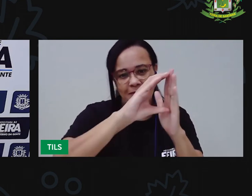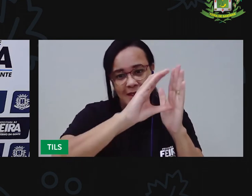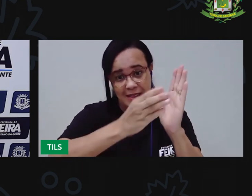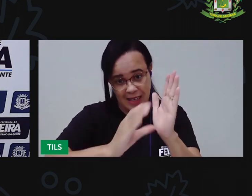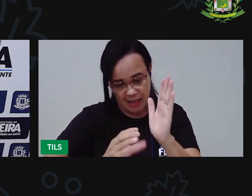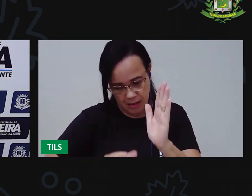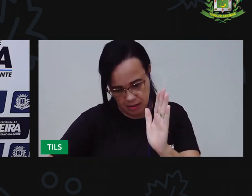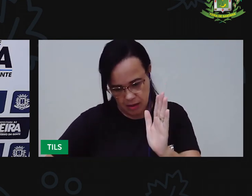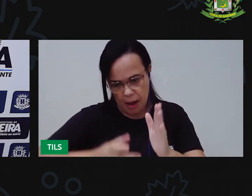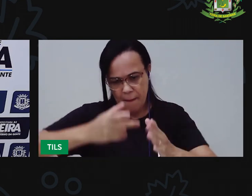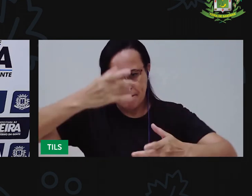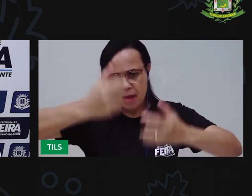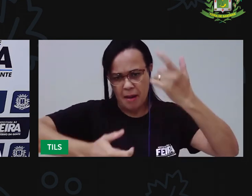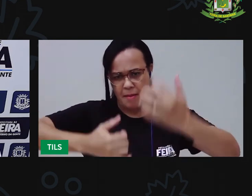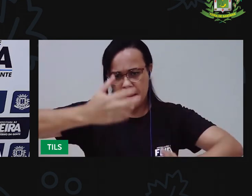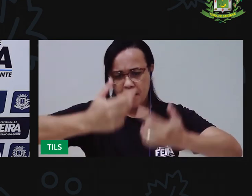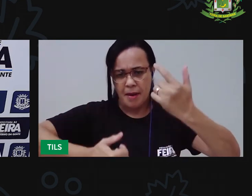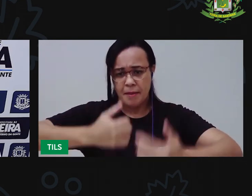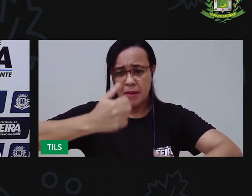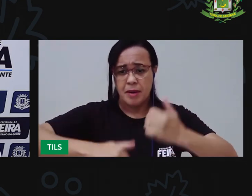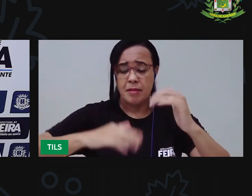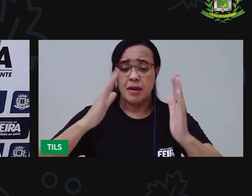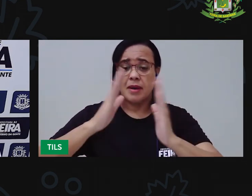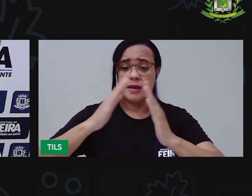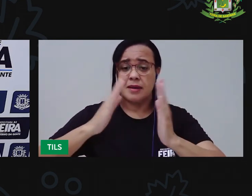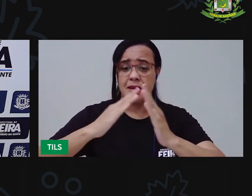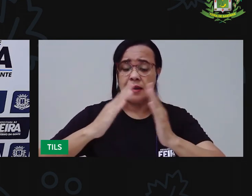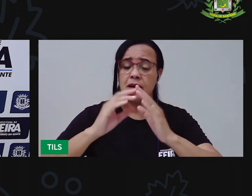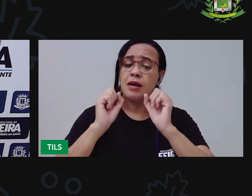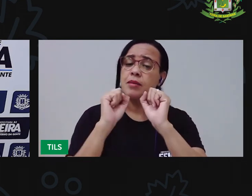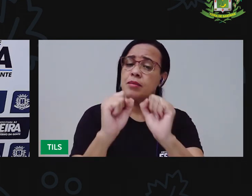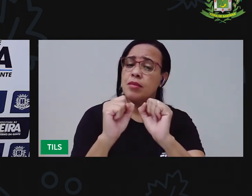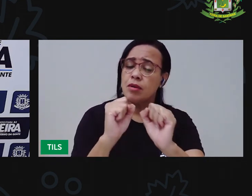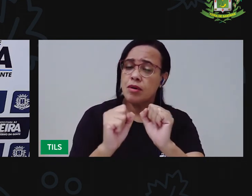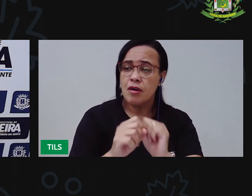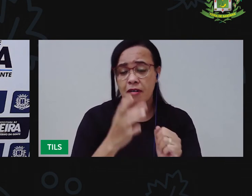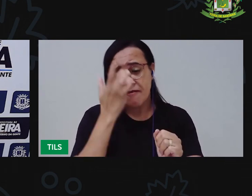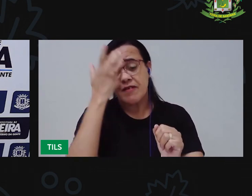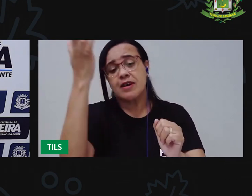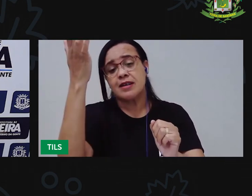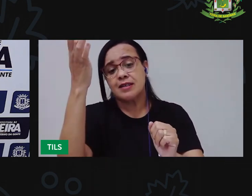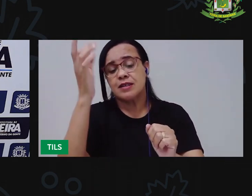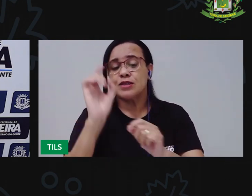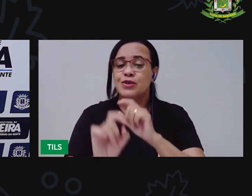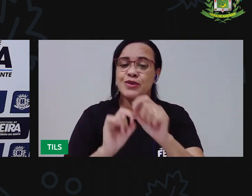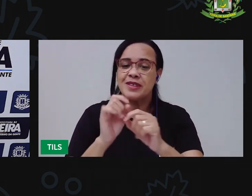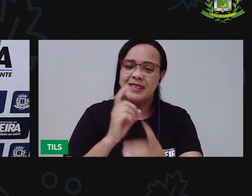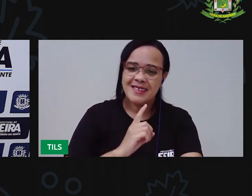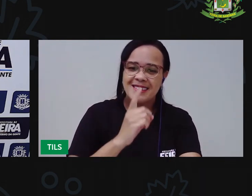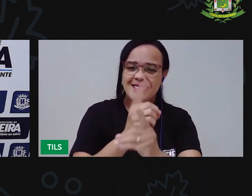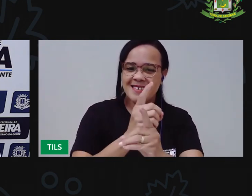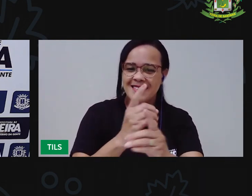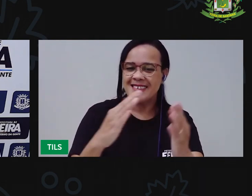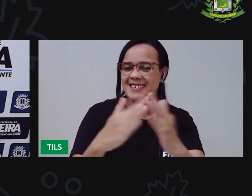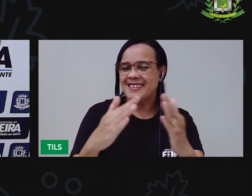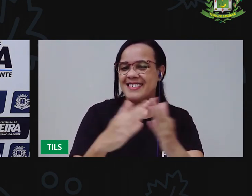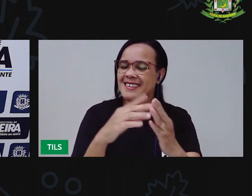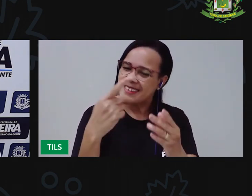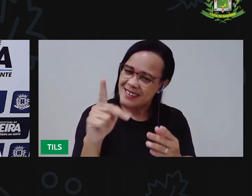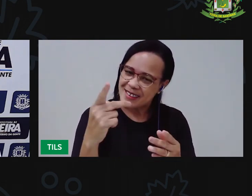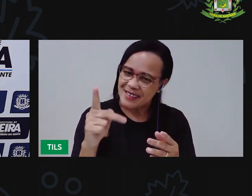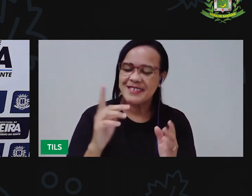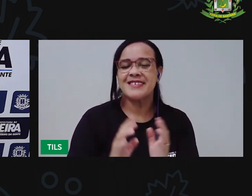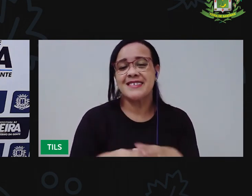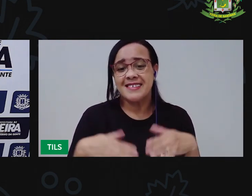características da sua casa, da sua moradia, podem ajudar, facilitar as pessoas a te localizarem. Você pode